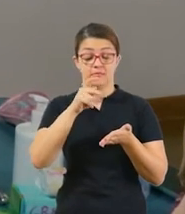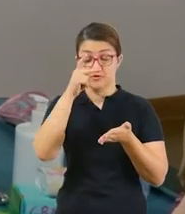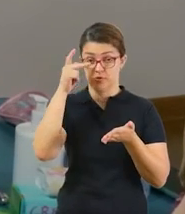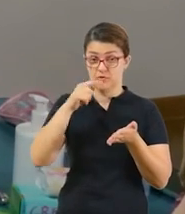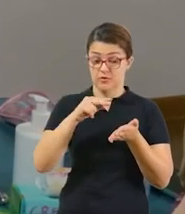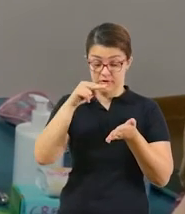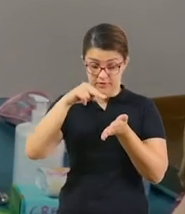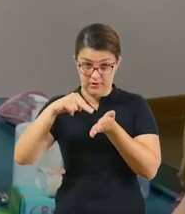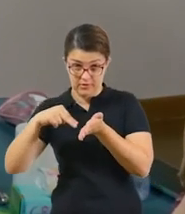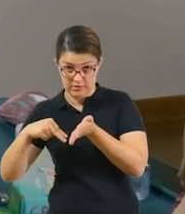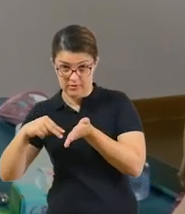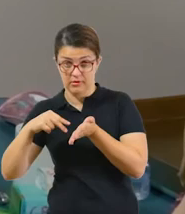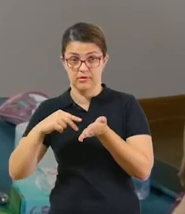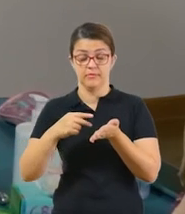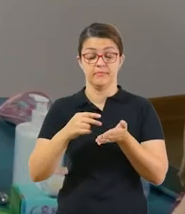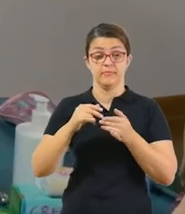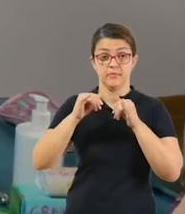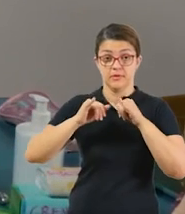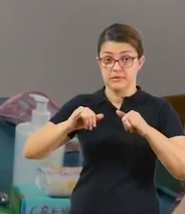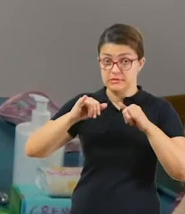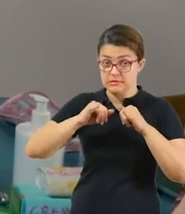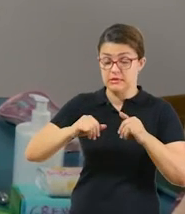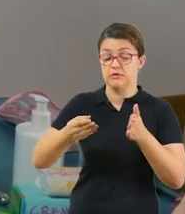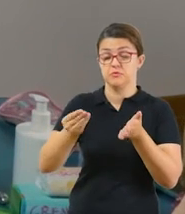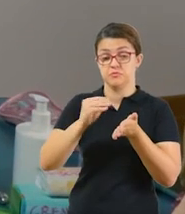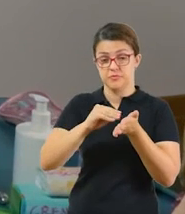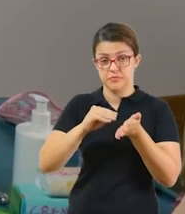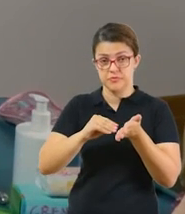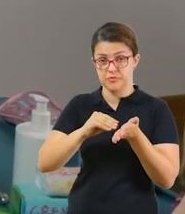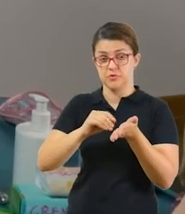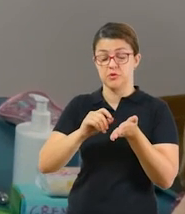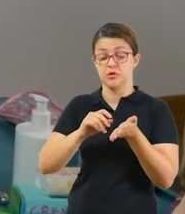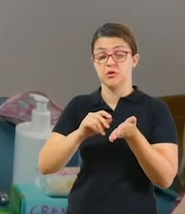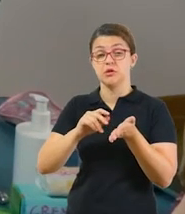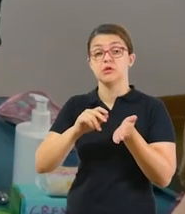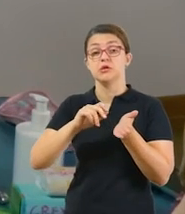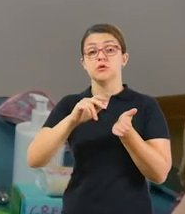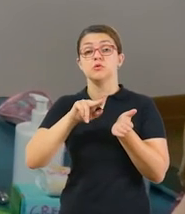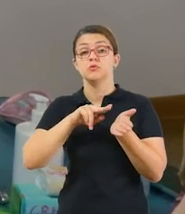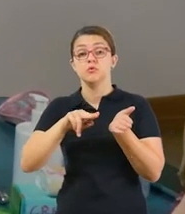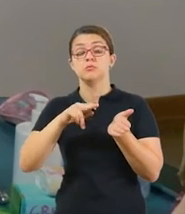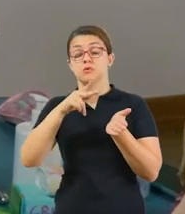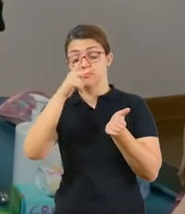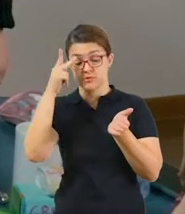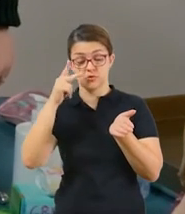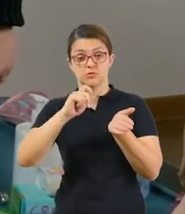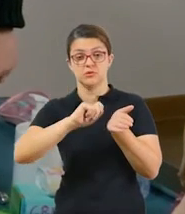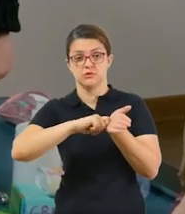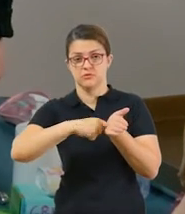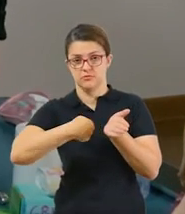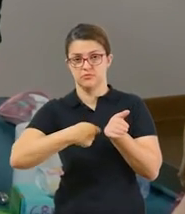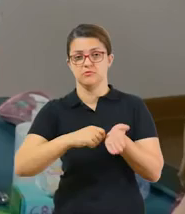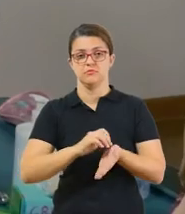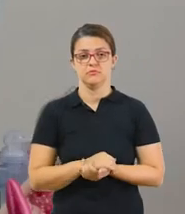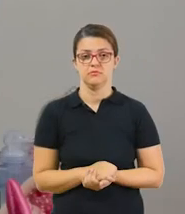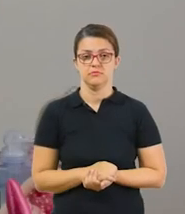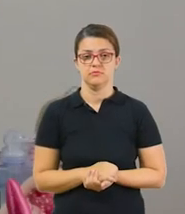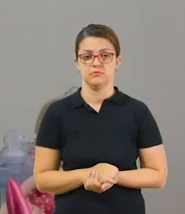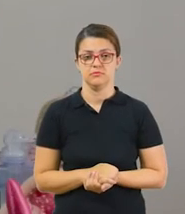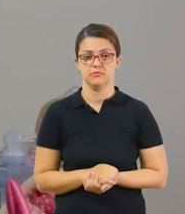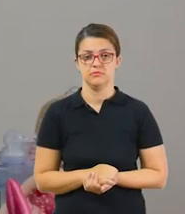receber, a mensagem, a despedida e o nome de quem enviou, que no caso é você mesmo, tá bom?